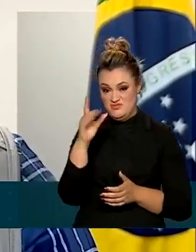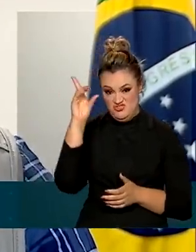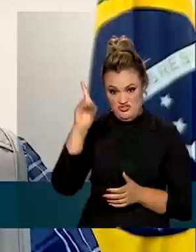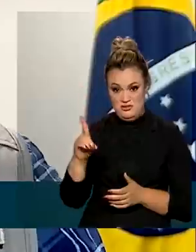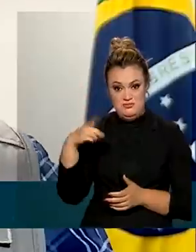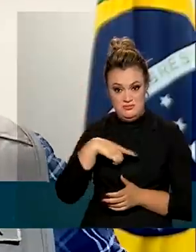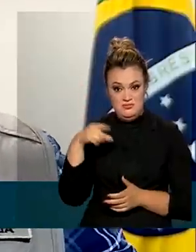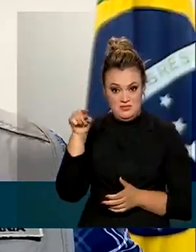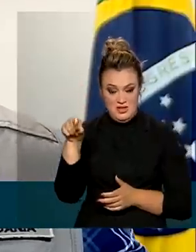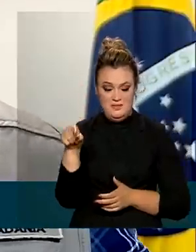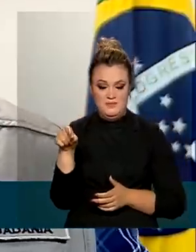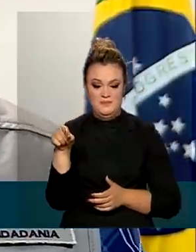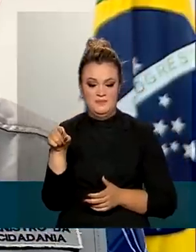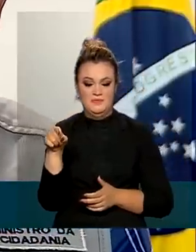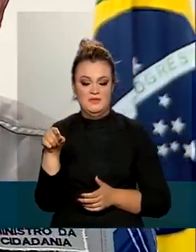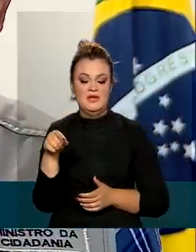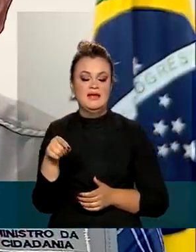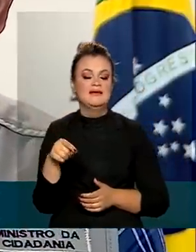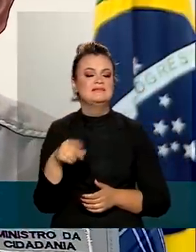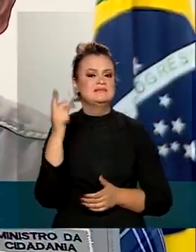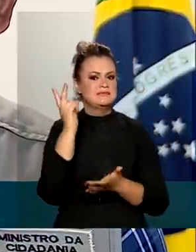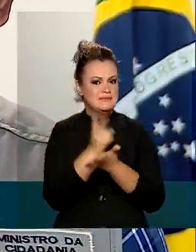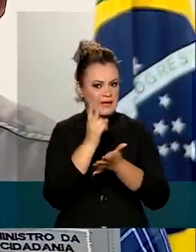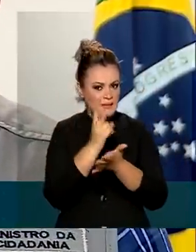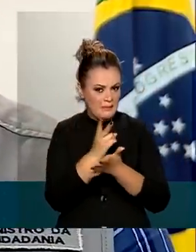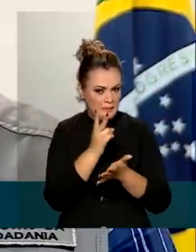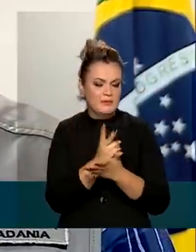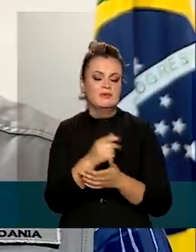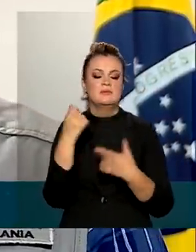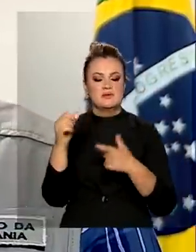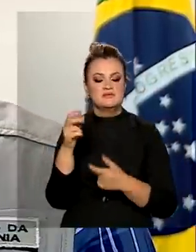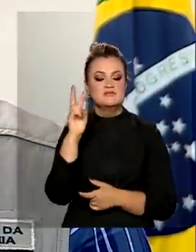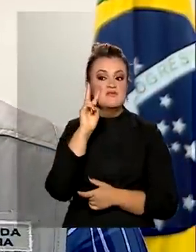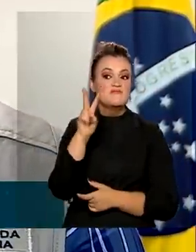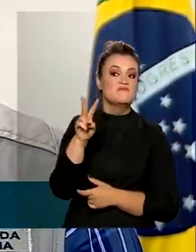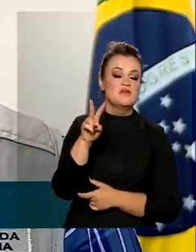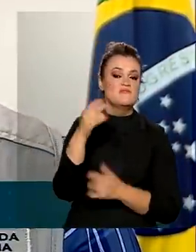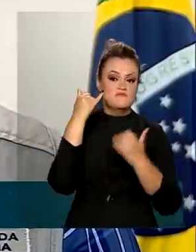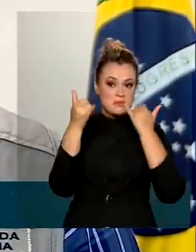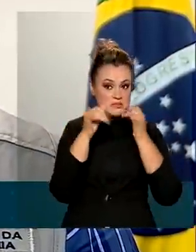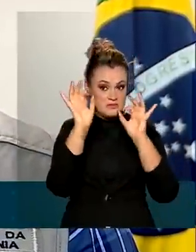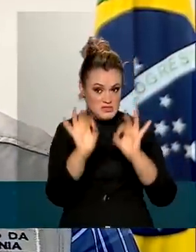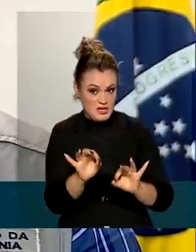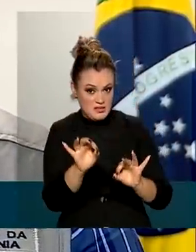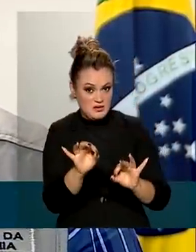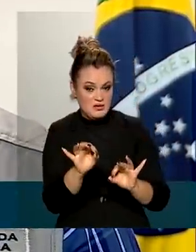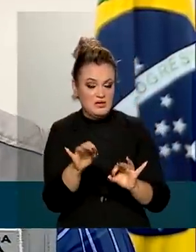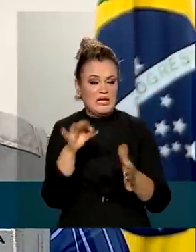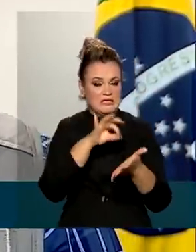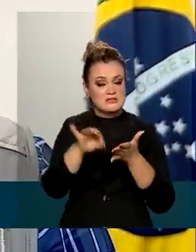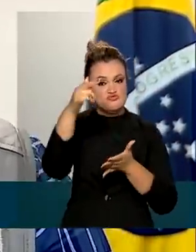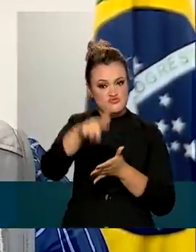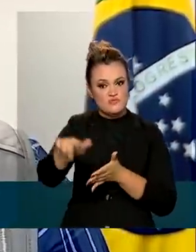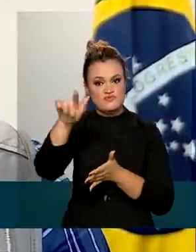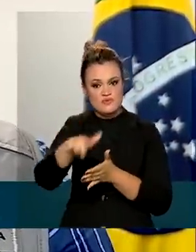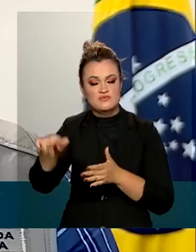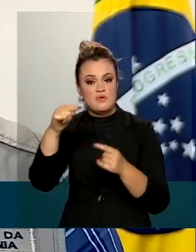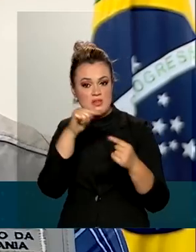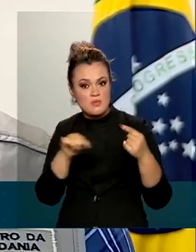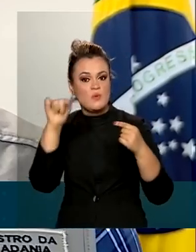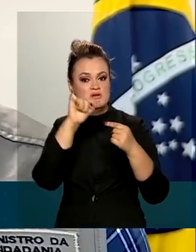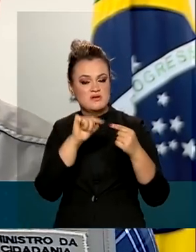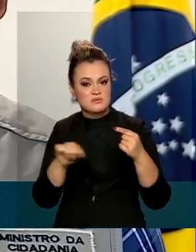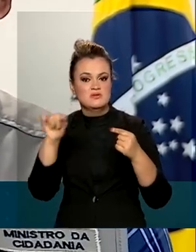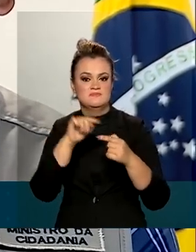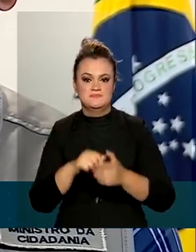ele, periodicamente, precisa validar os seus dados, fazer o recadastramento, atualizar